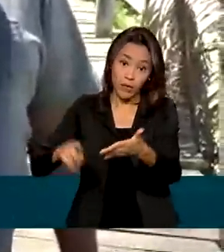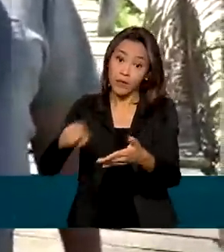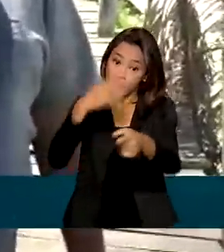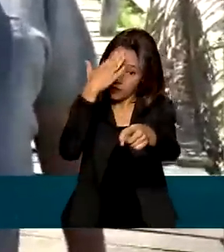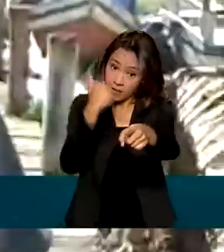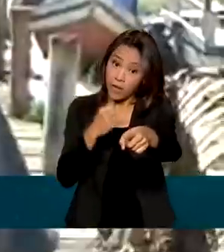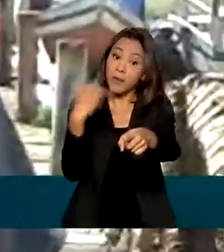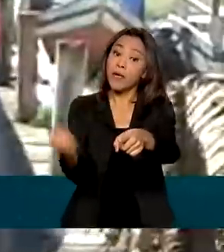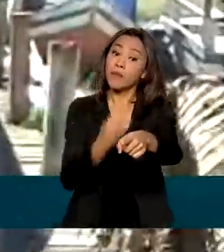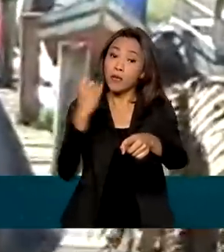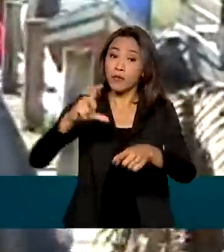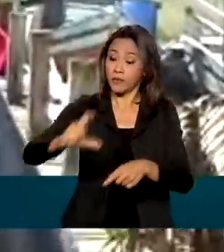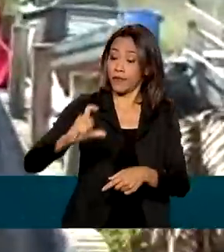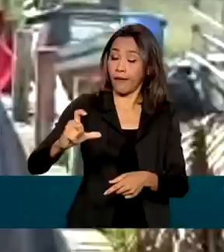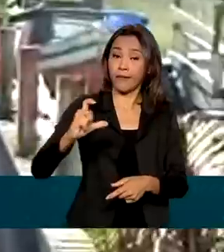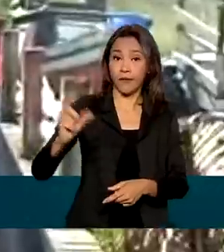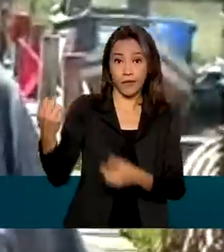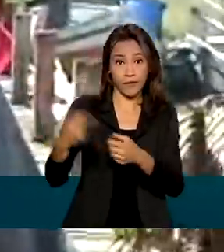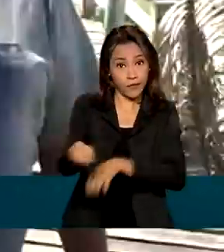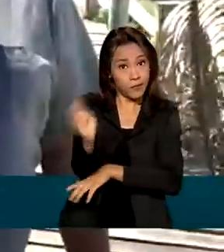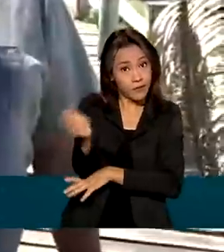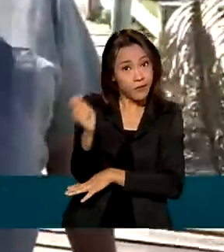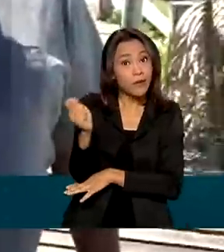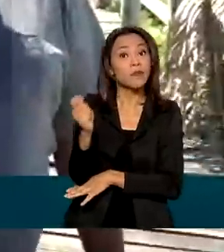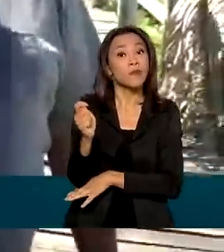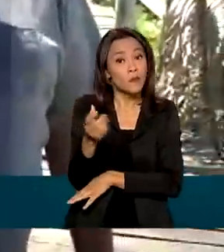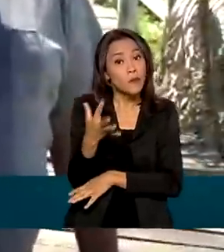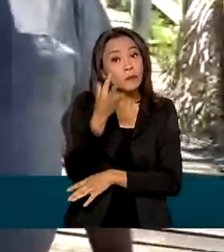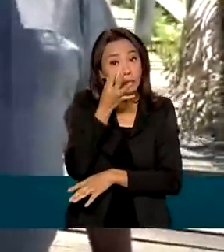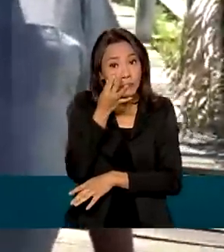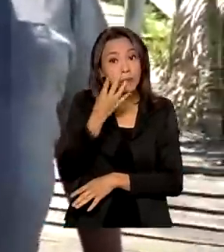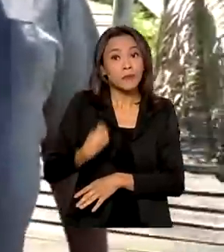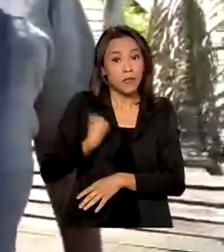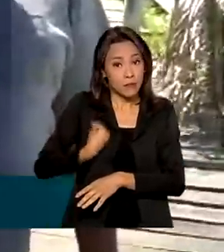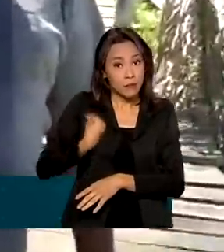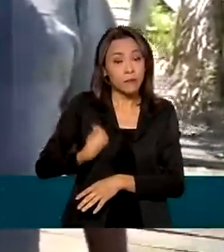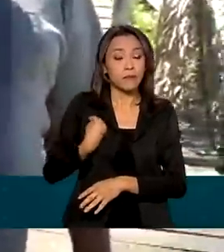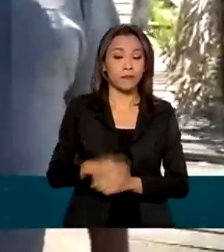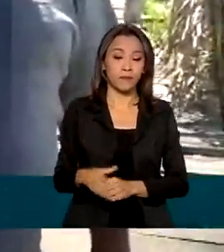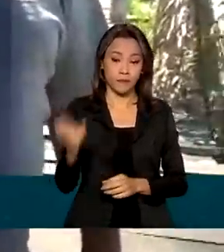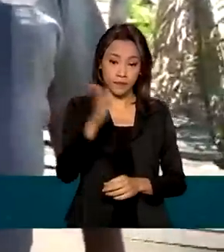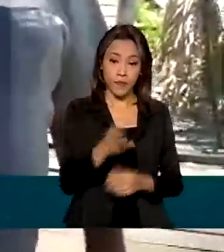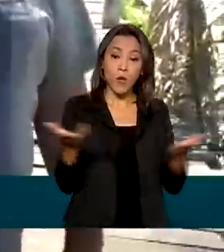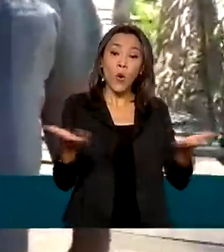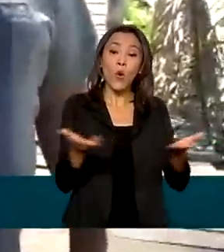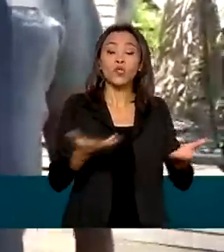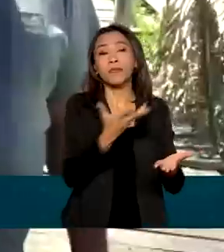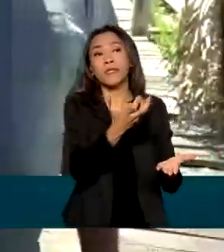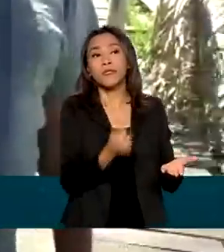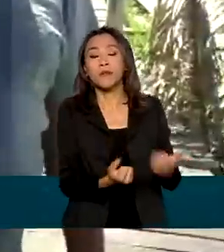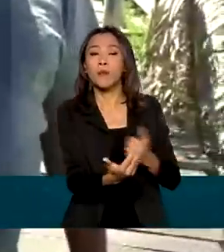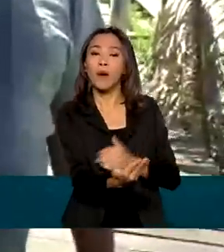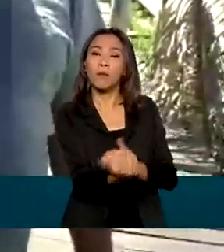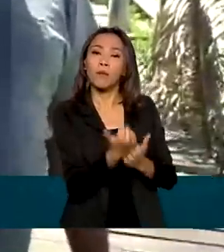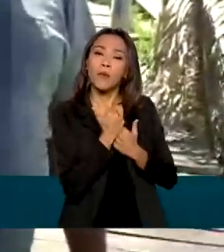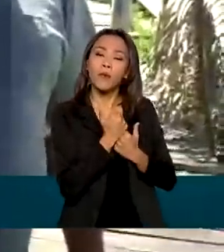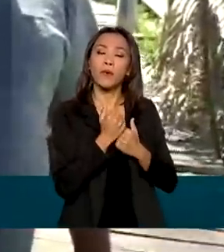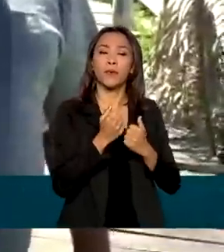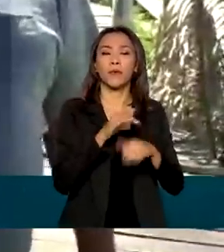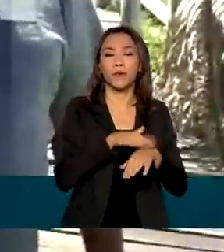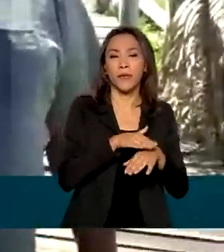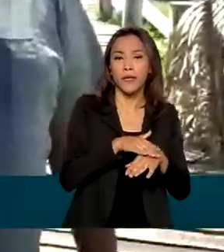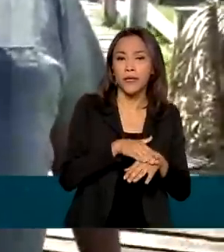manter a carteirinha de pescador ativa. Hoje você sabe que para a gente receber um auxílio de doença, receber uma